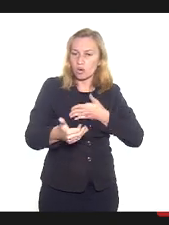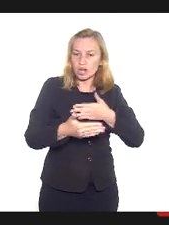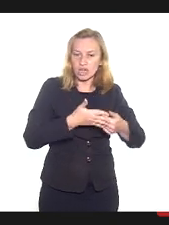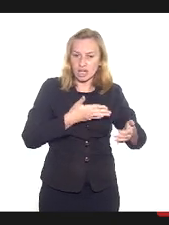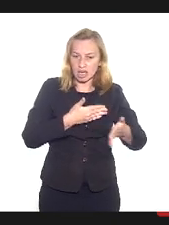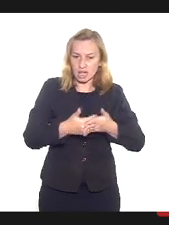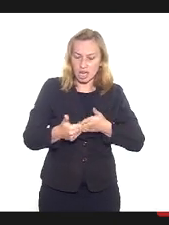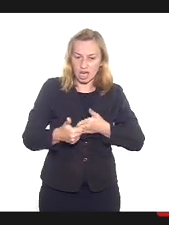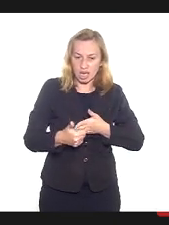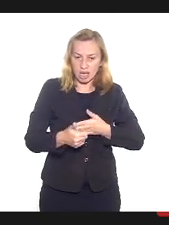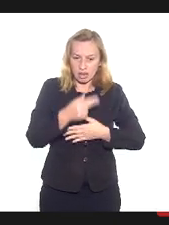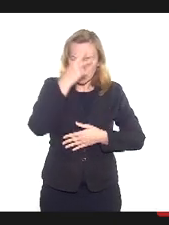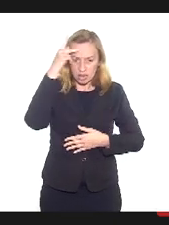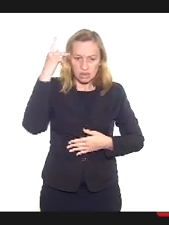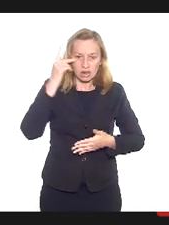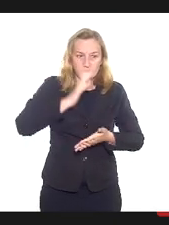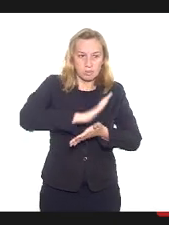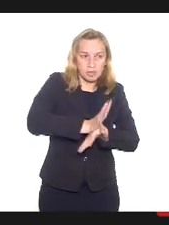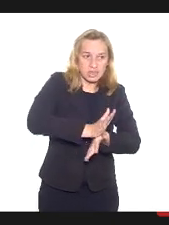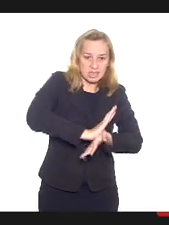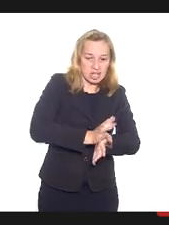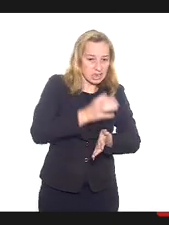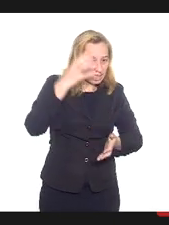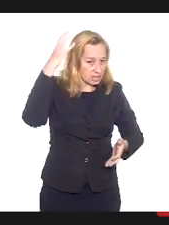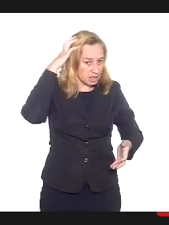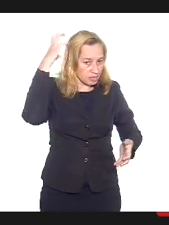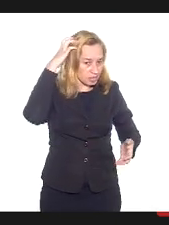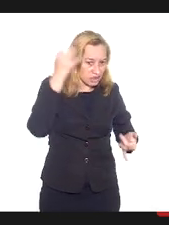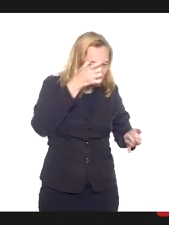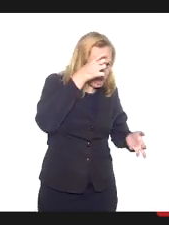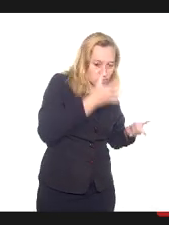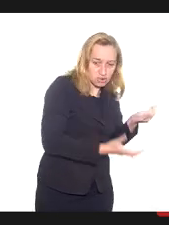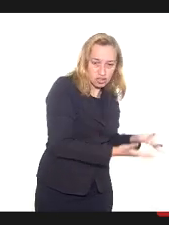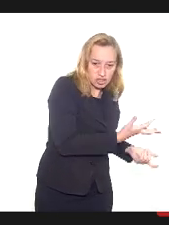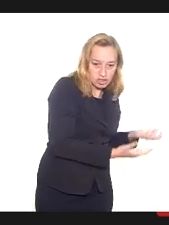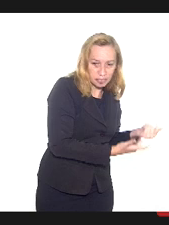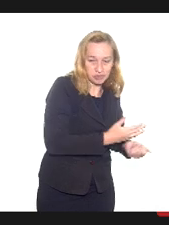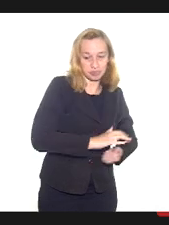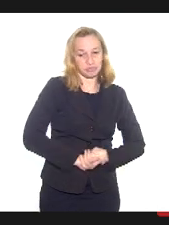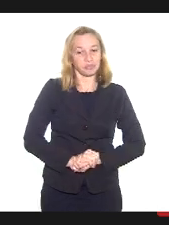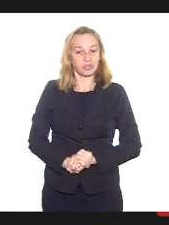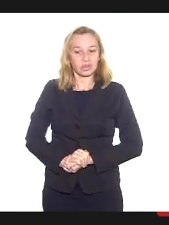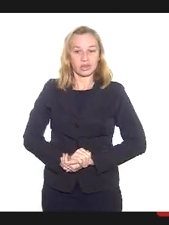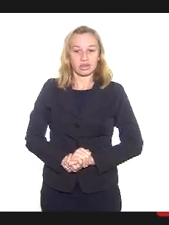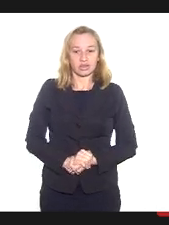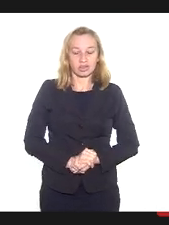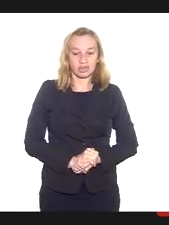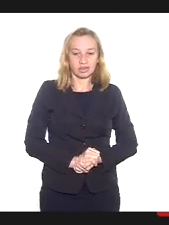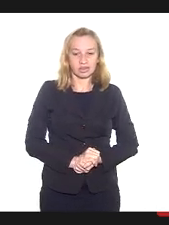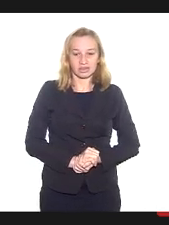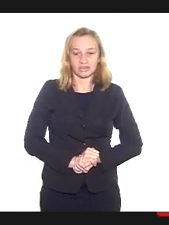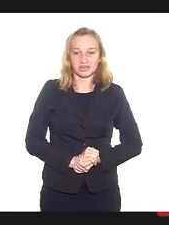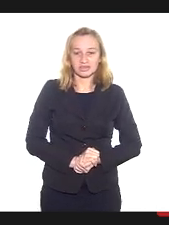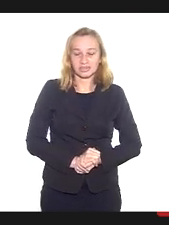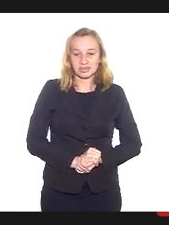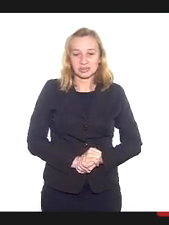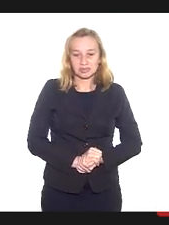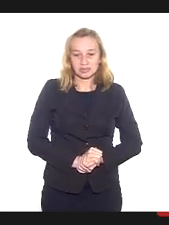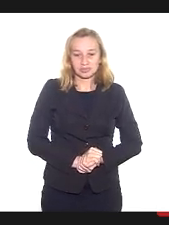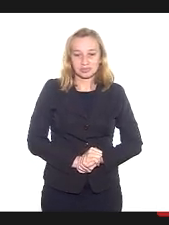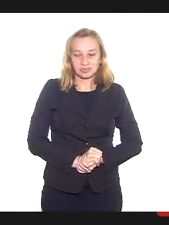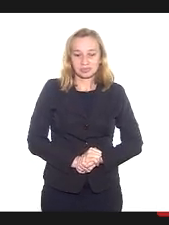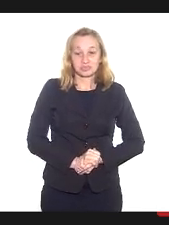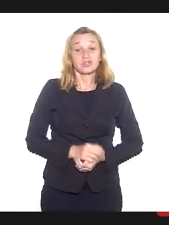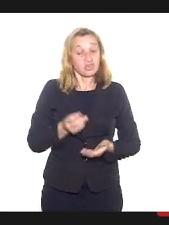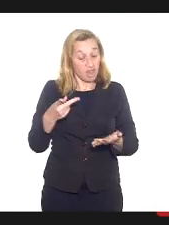de pisar na cabeça do diabo. Isso é muito chocante. É o que eu diria uma anarquia